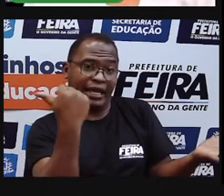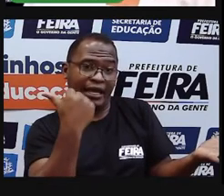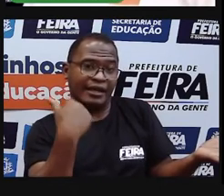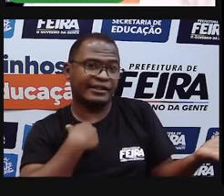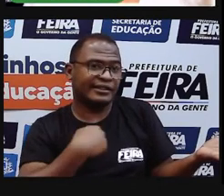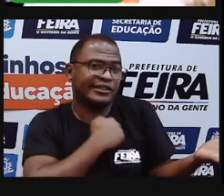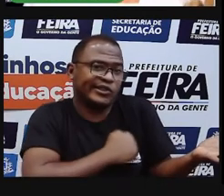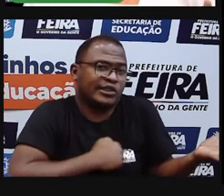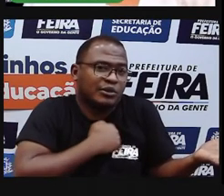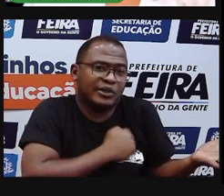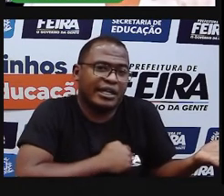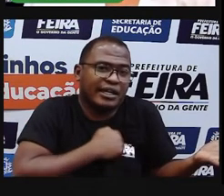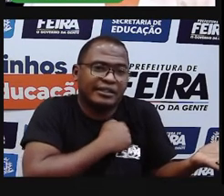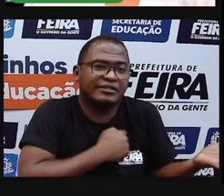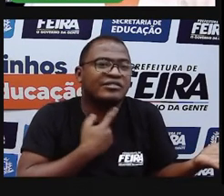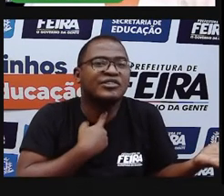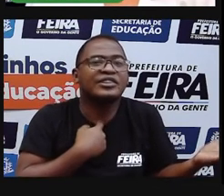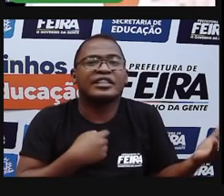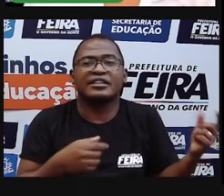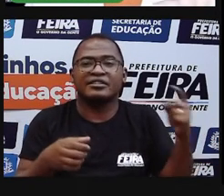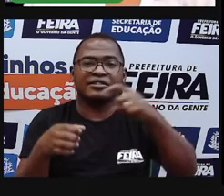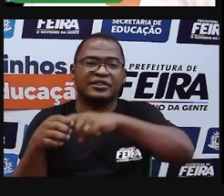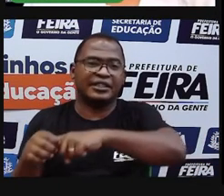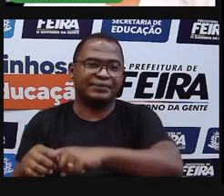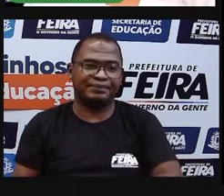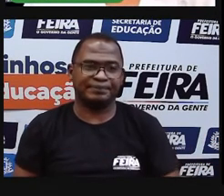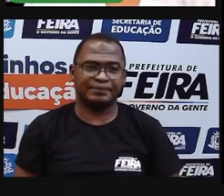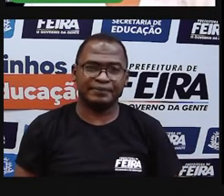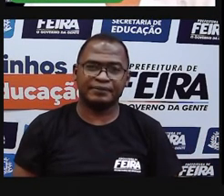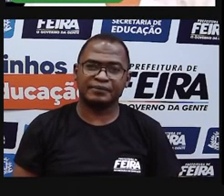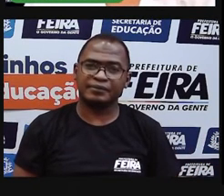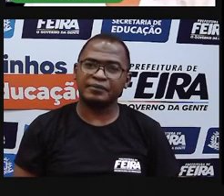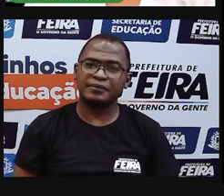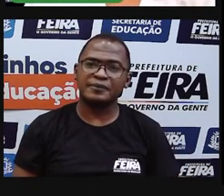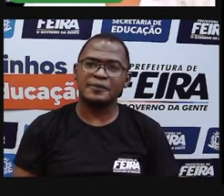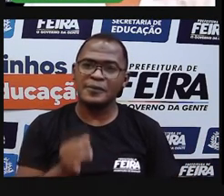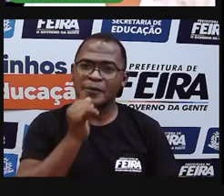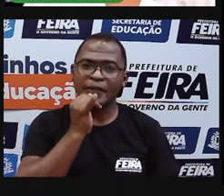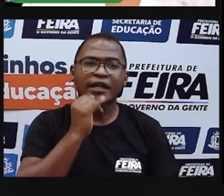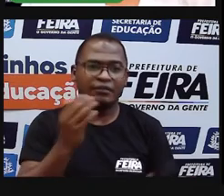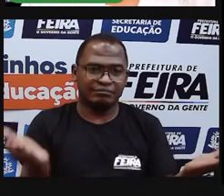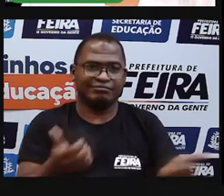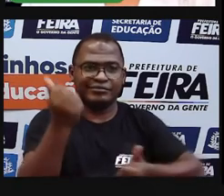E, por falar de comunidade, vamos falar um pouquinho da nossa comunidade de ferência?